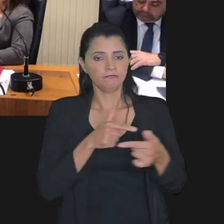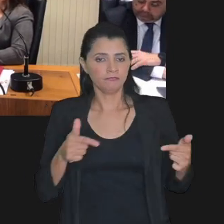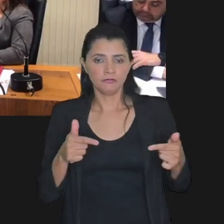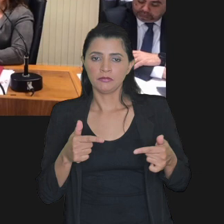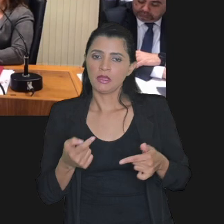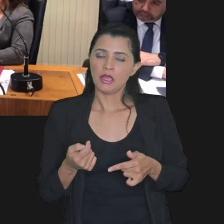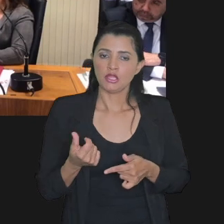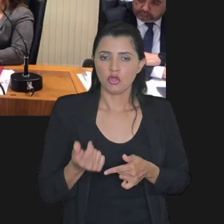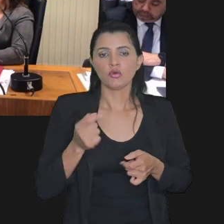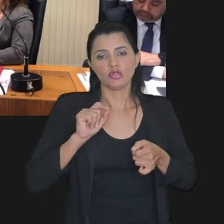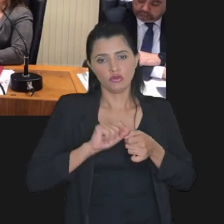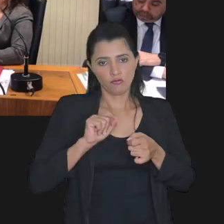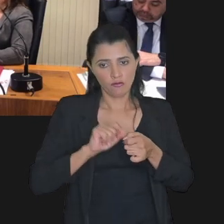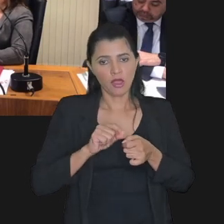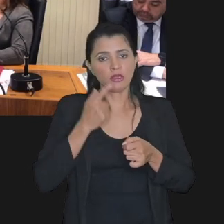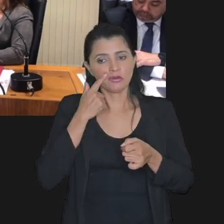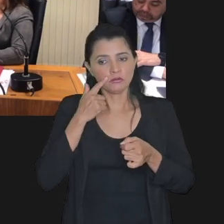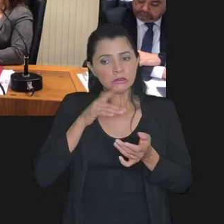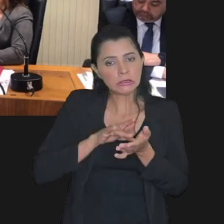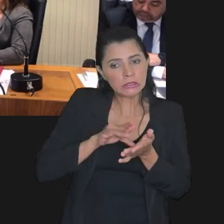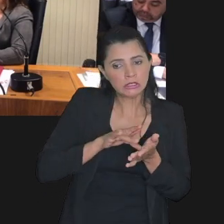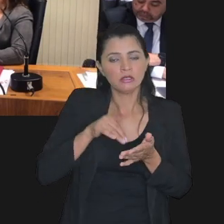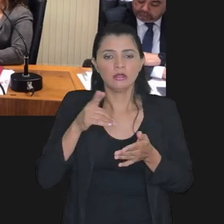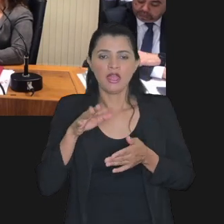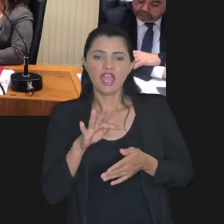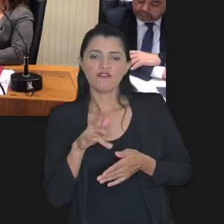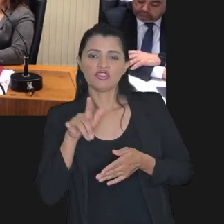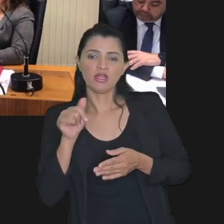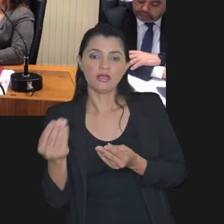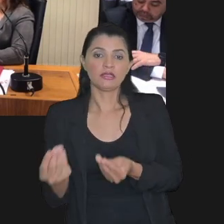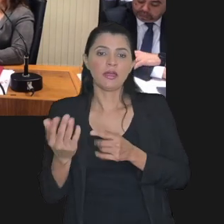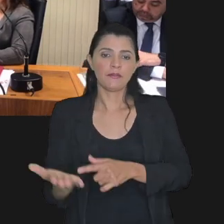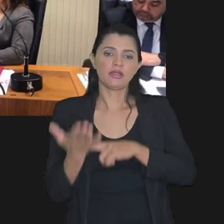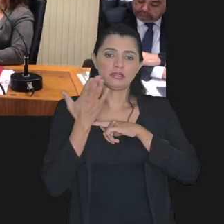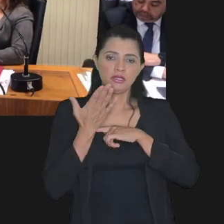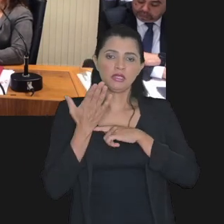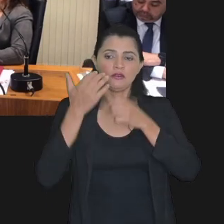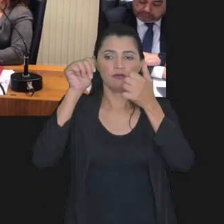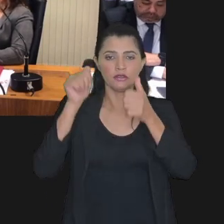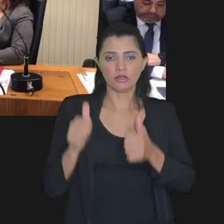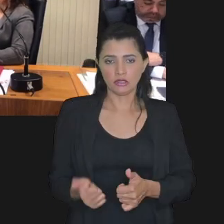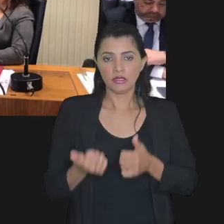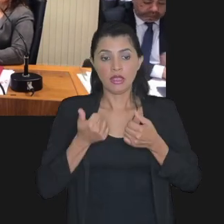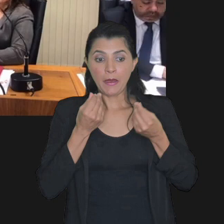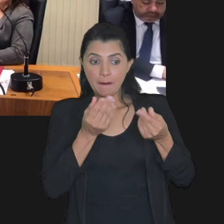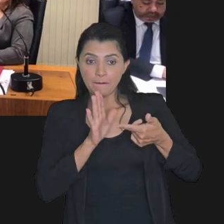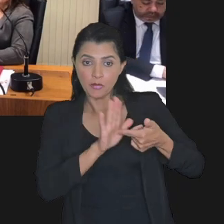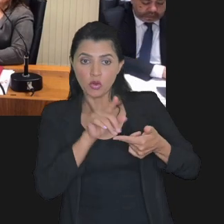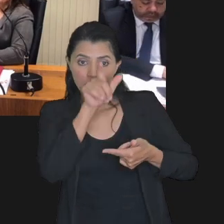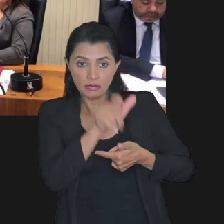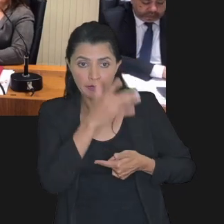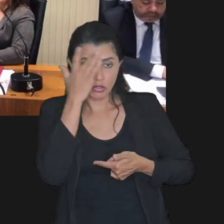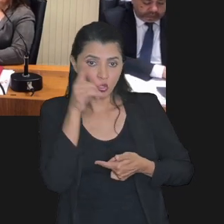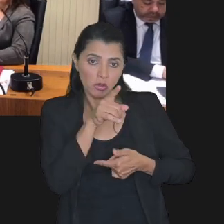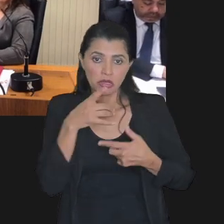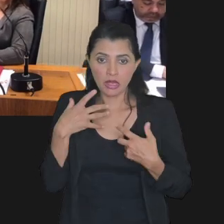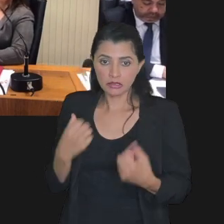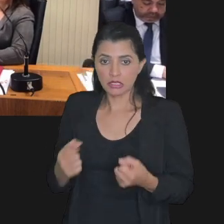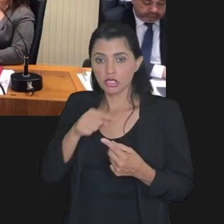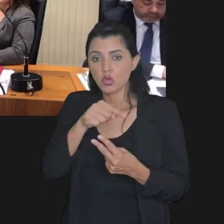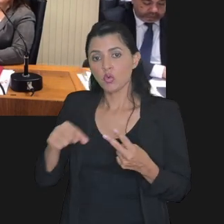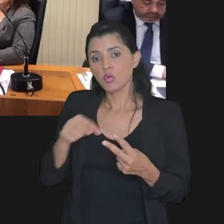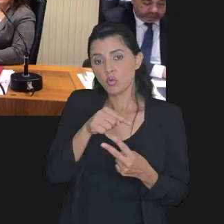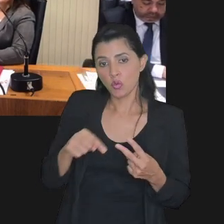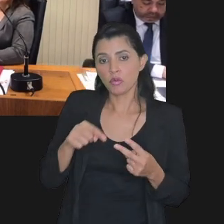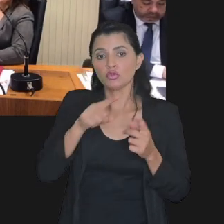a gente faz uma simulação com o FGTS o FGTS nos apresenta a gente faz uma análise da simulação apresenta para o contribuinte e ele adere a